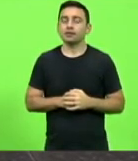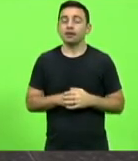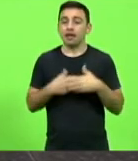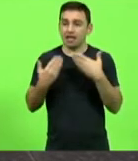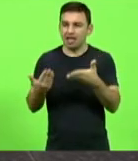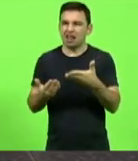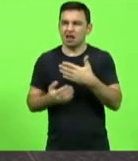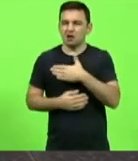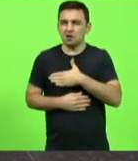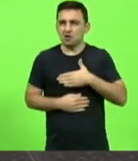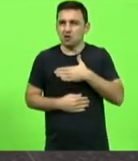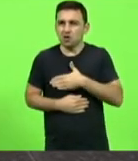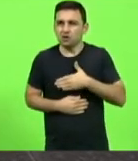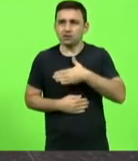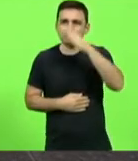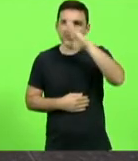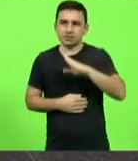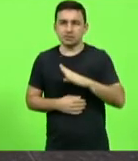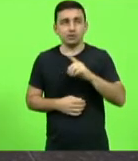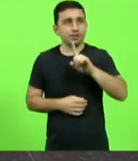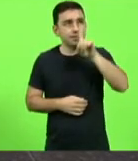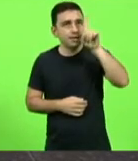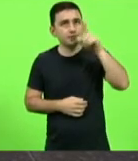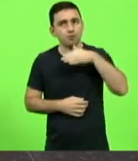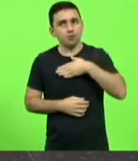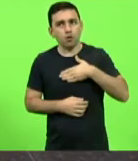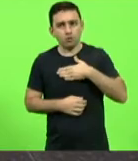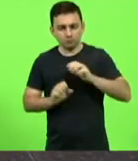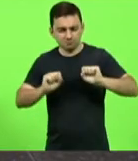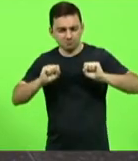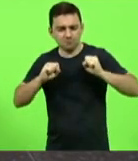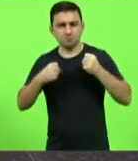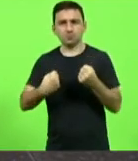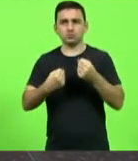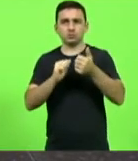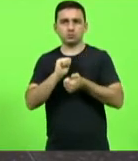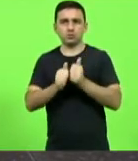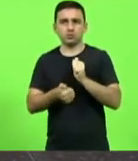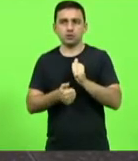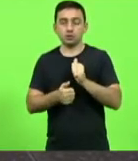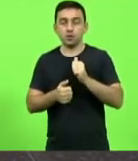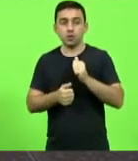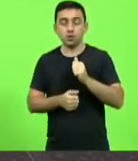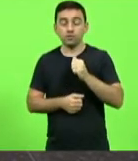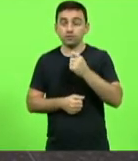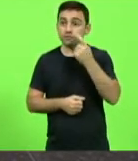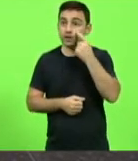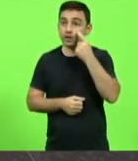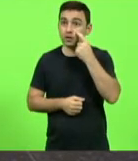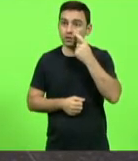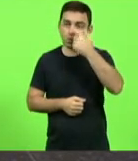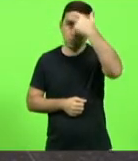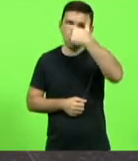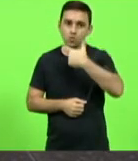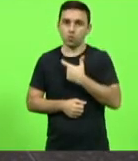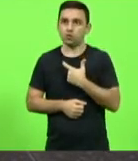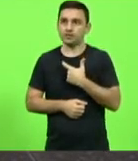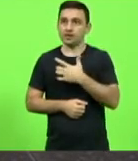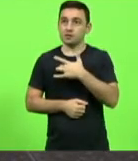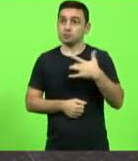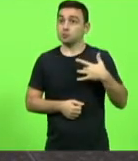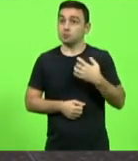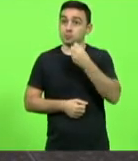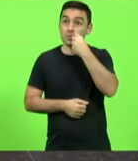patriota que gosta de Deus e que se dedica ao esporte a gente consegue ver no rosto dela que é saudável a pessoa que pratica esporte